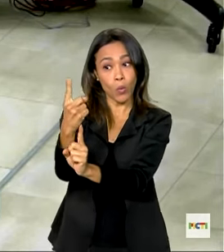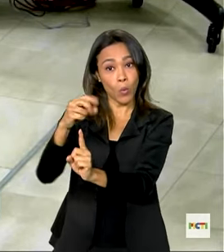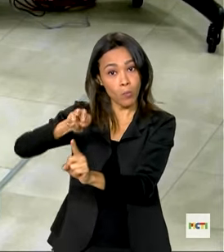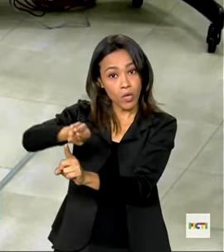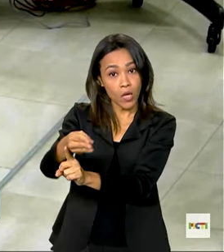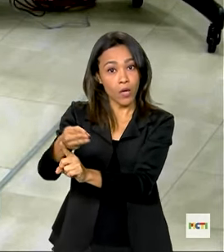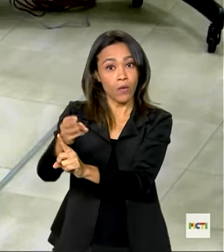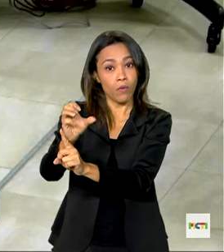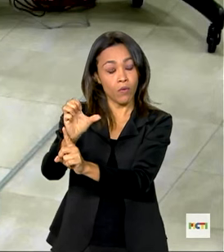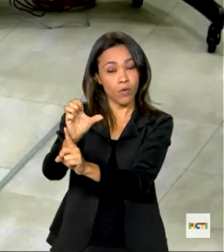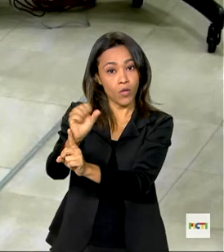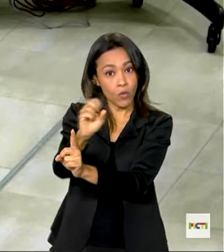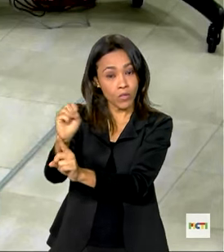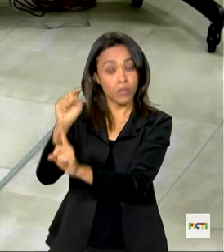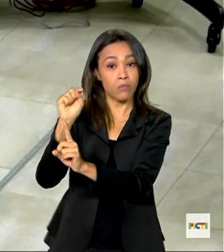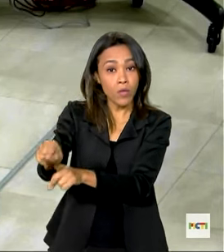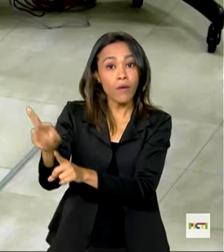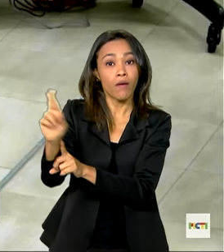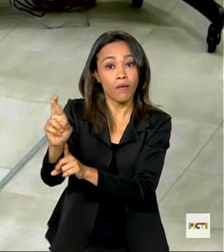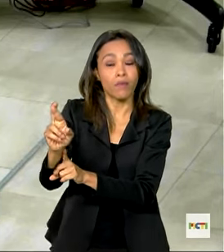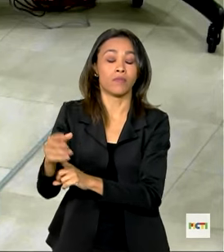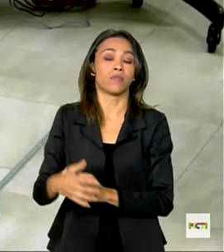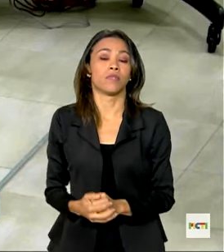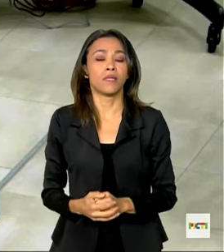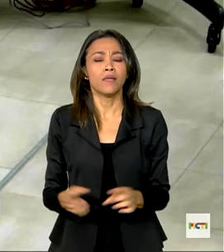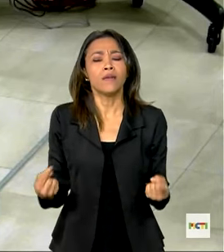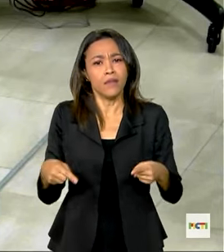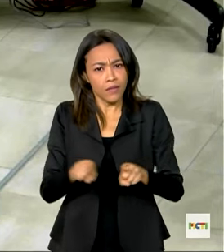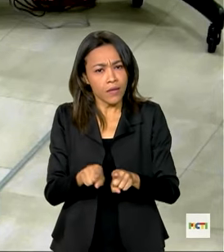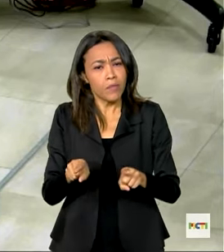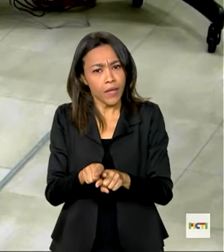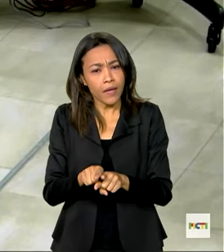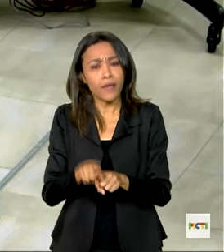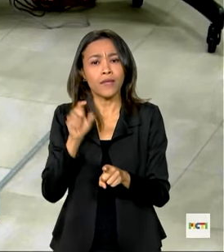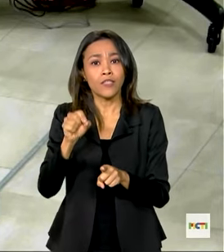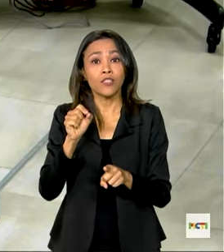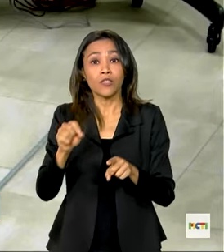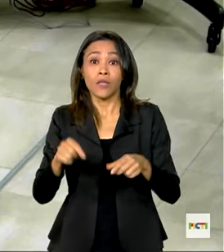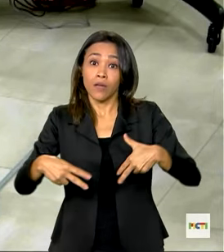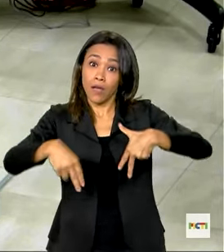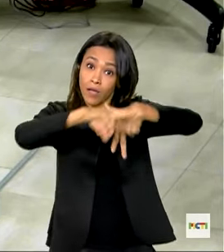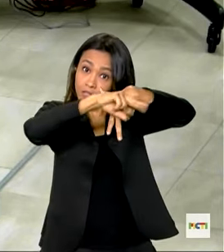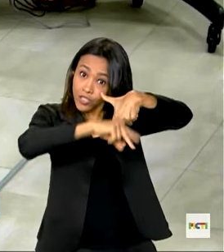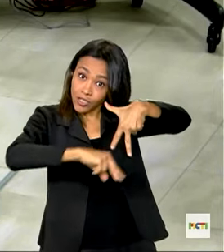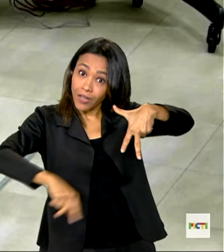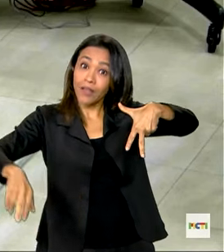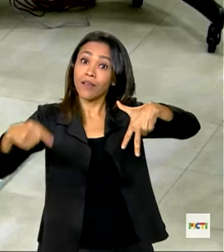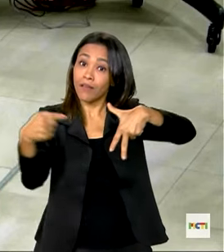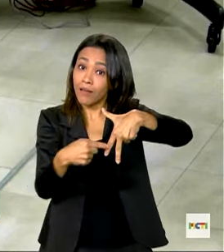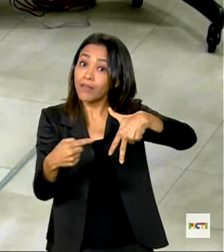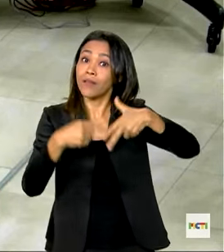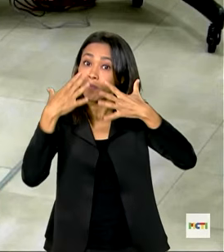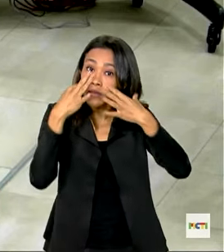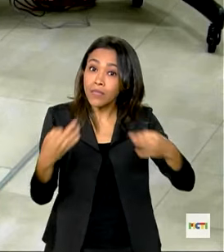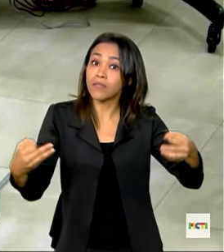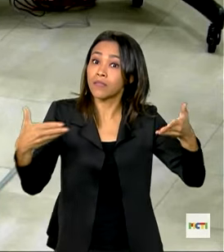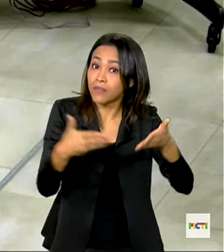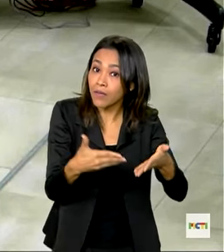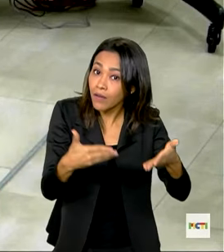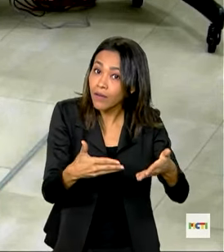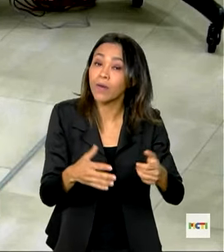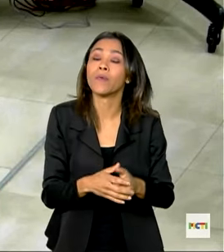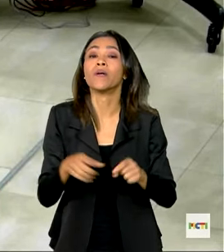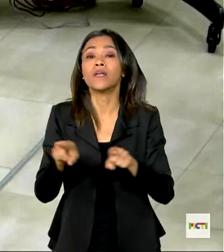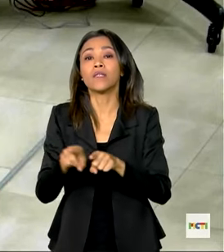mil reais. E além de contribuir com a equidade de gênero, mulheres inovadoras tem também um olhar especial para a